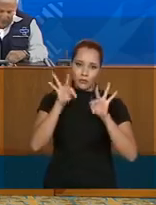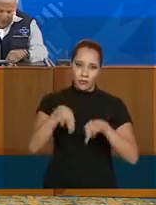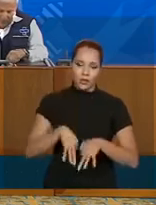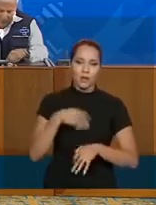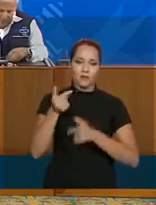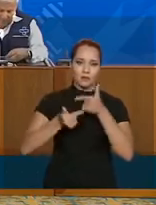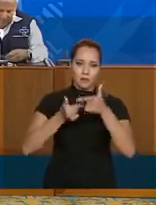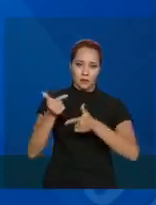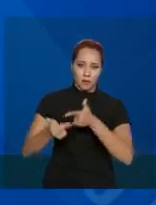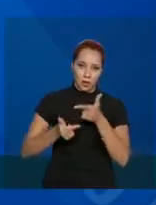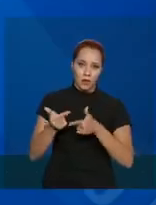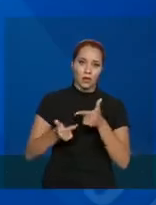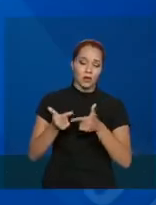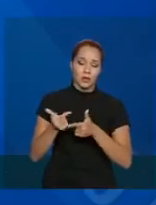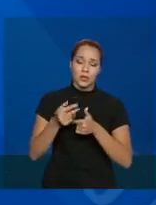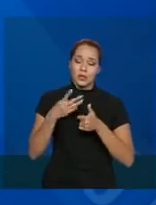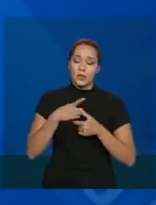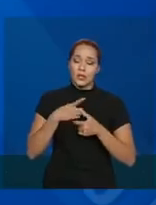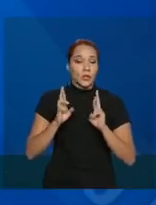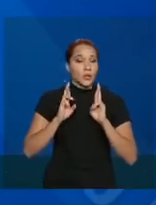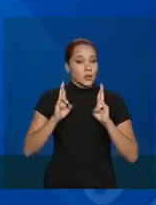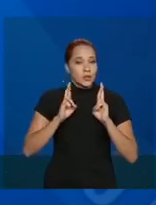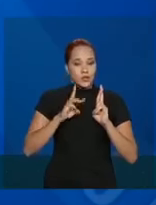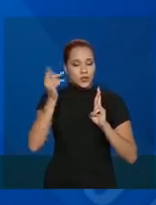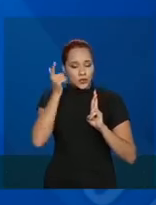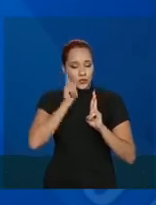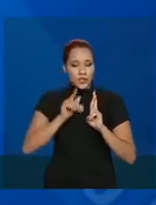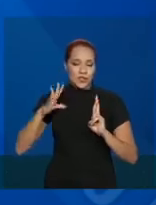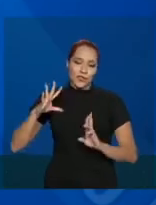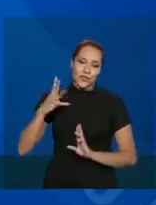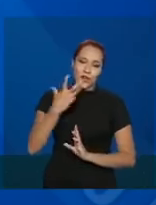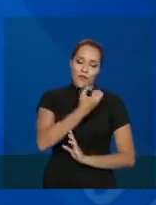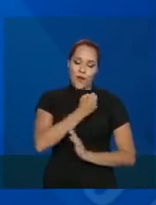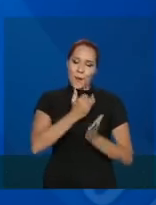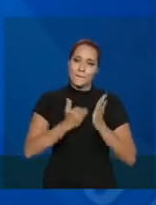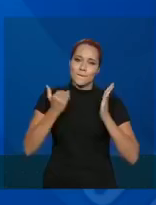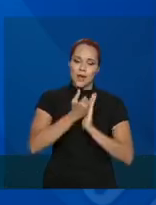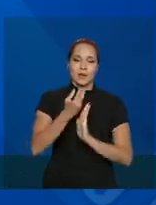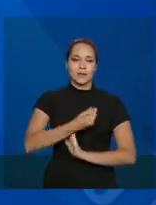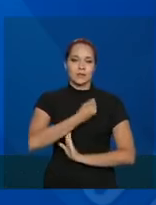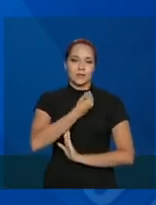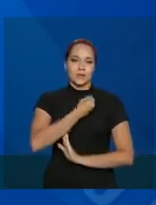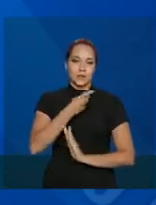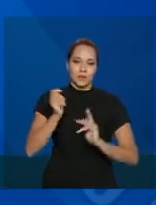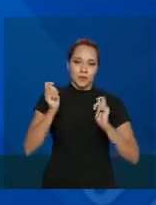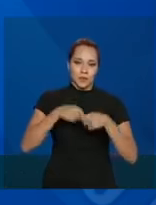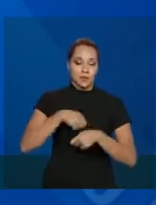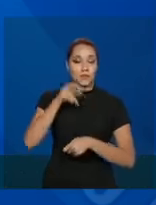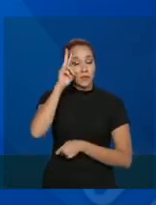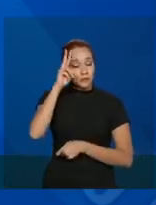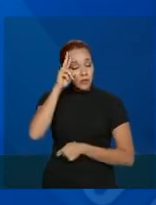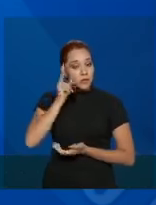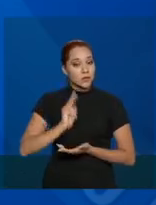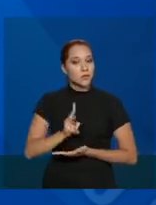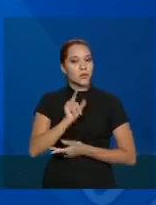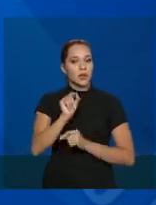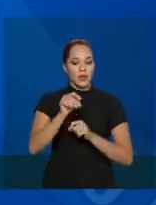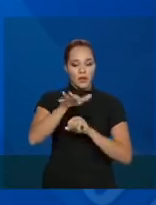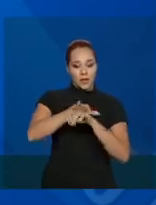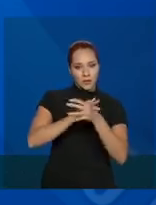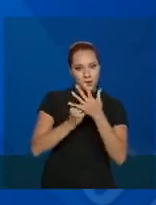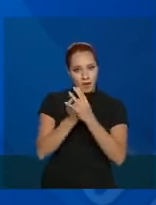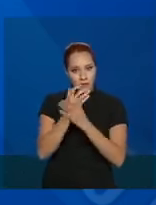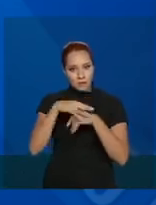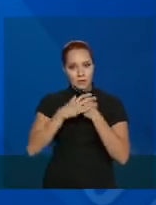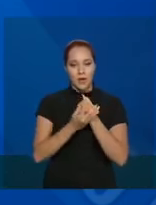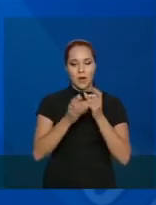trabalho e esperamos que a gente consiga salvar o máximo de vidas possível, lembrando sempre, lavar as mãos,